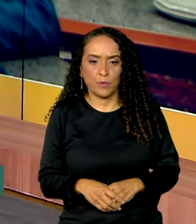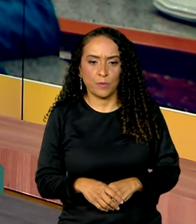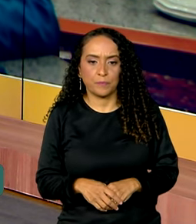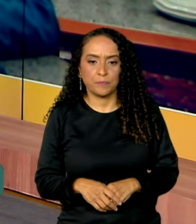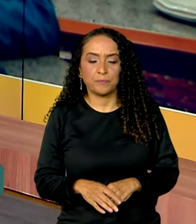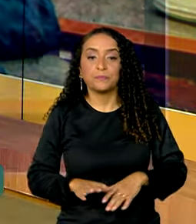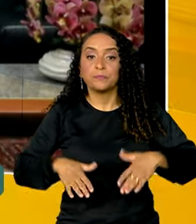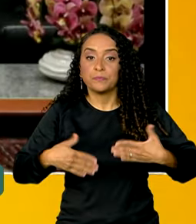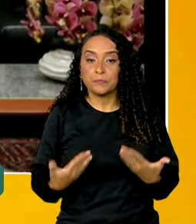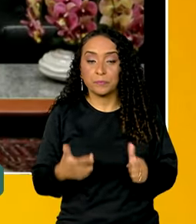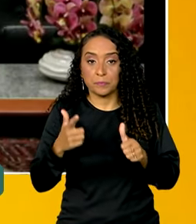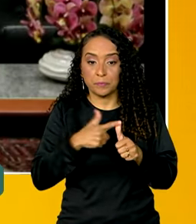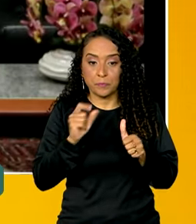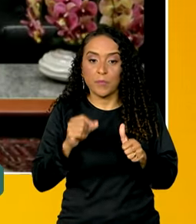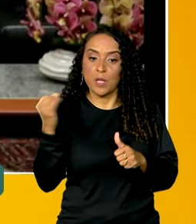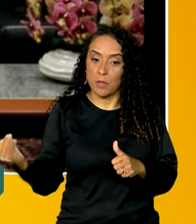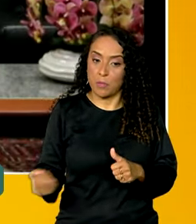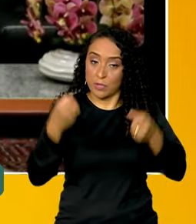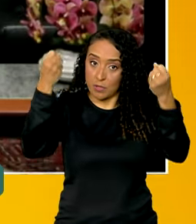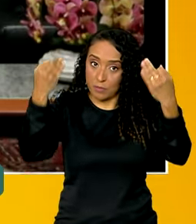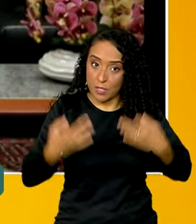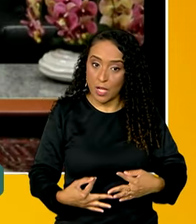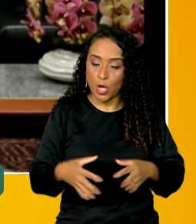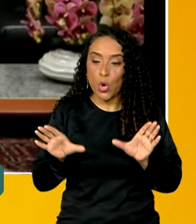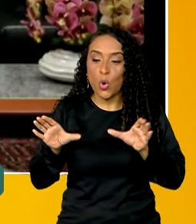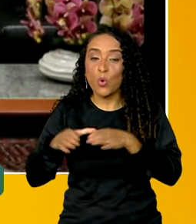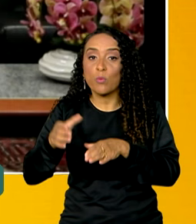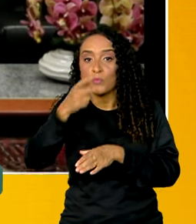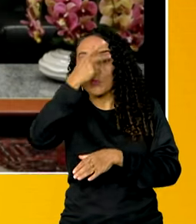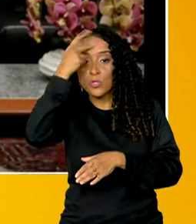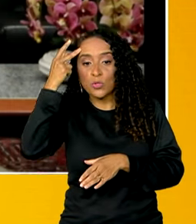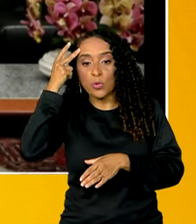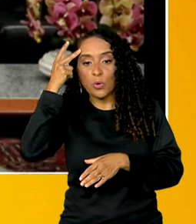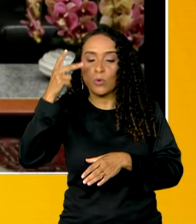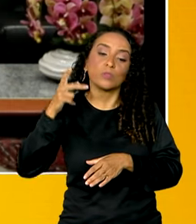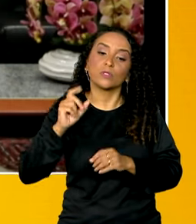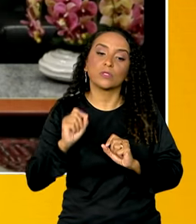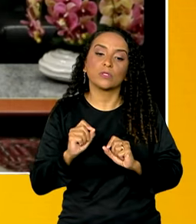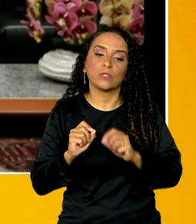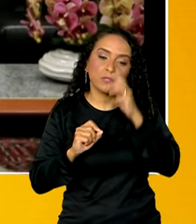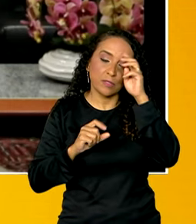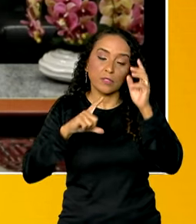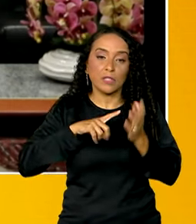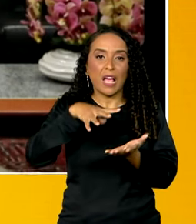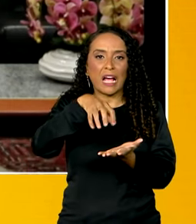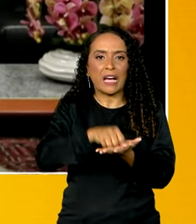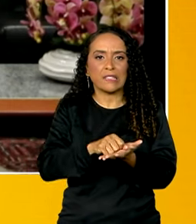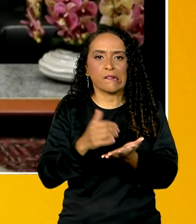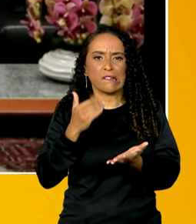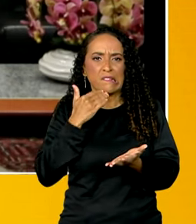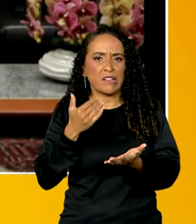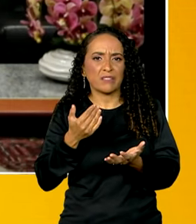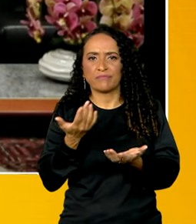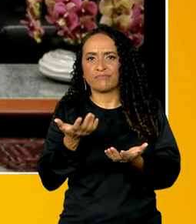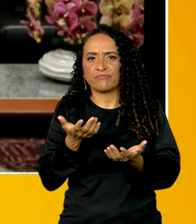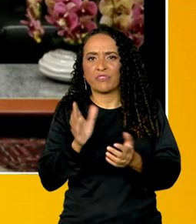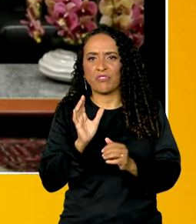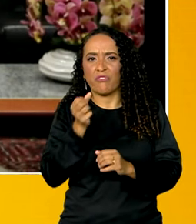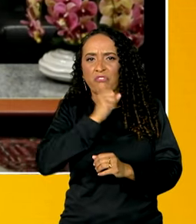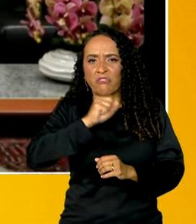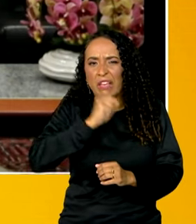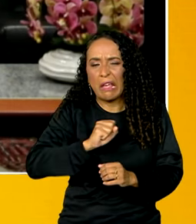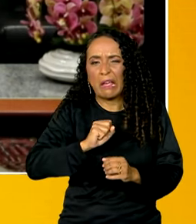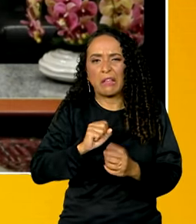Bom, primeiro é importante frisar que esse grupo de pessoas, ele está com um cadastro desatualizado ou fora do cadastro,